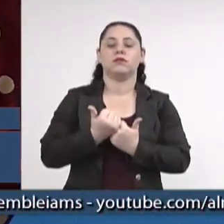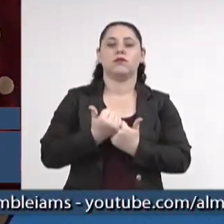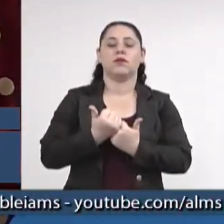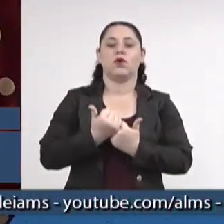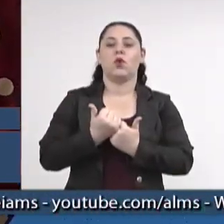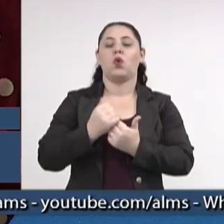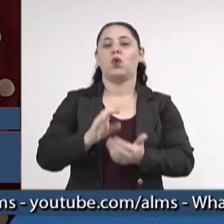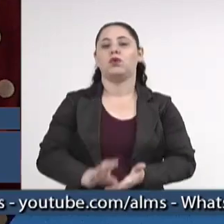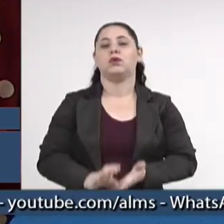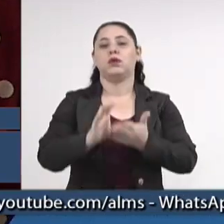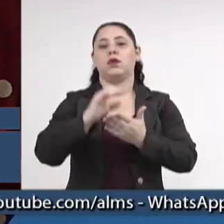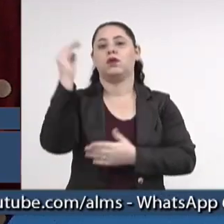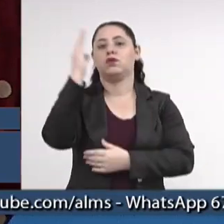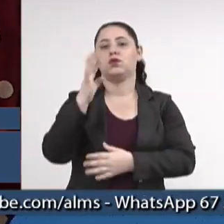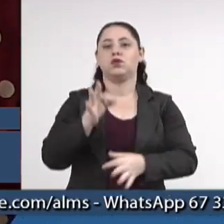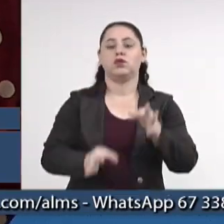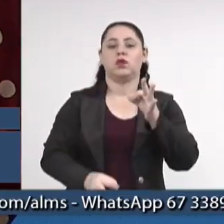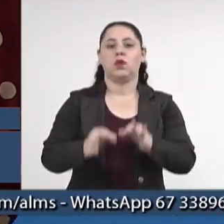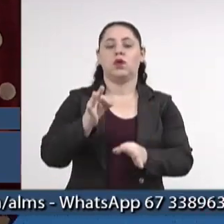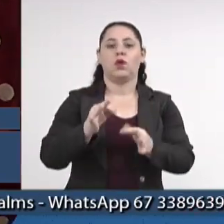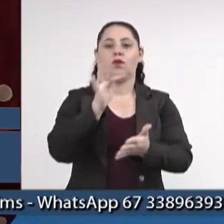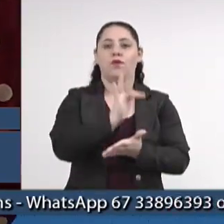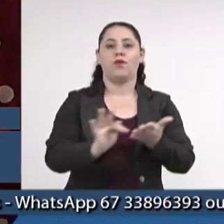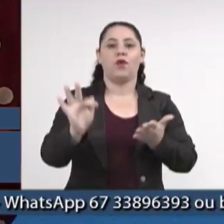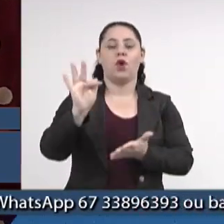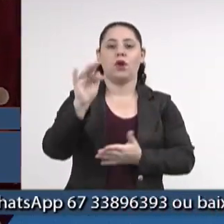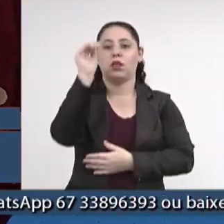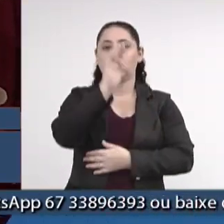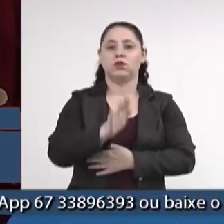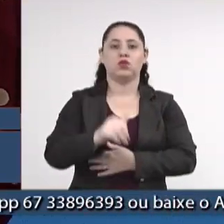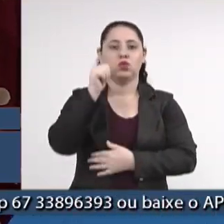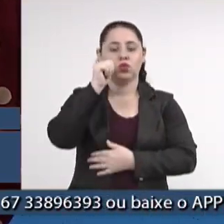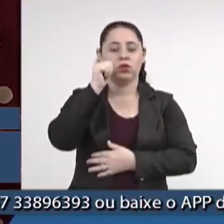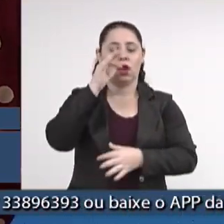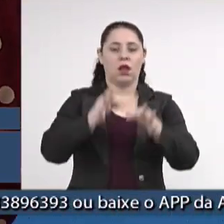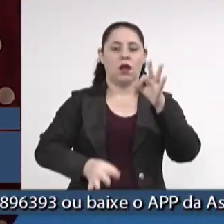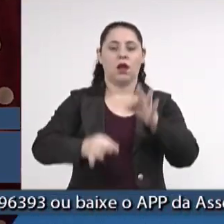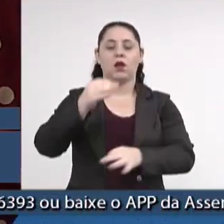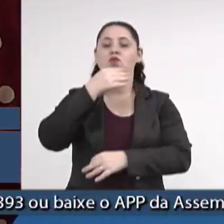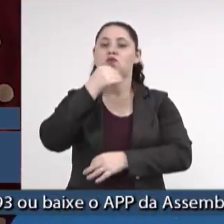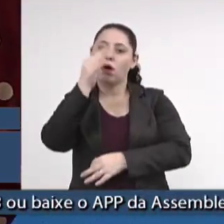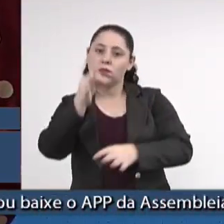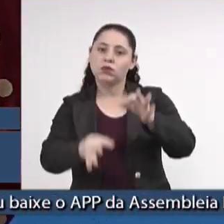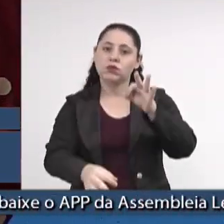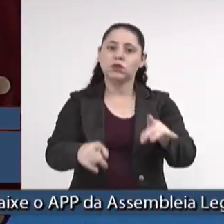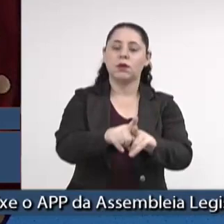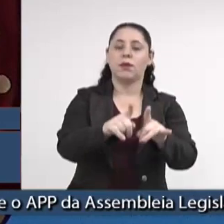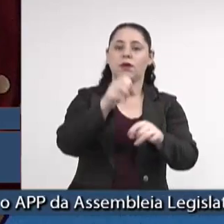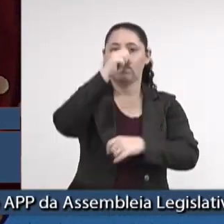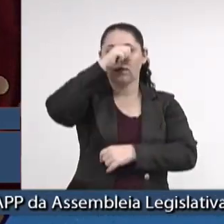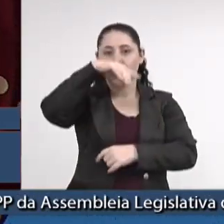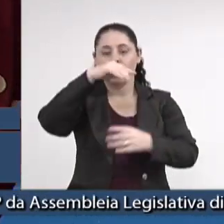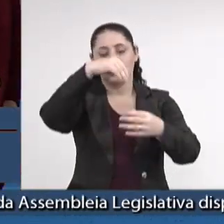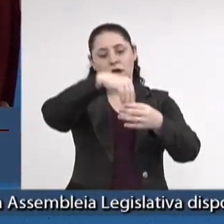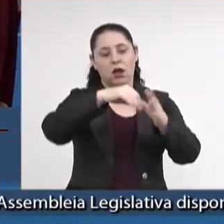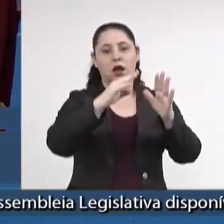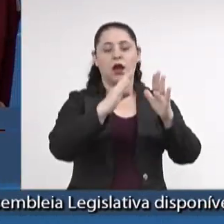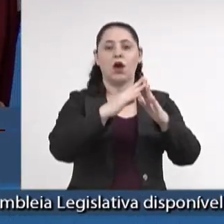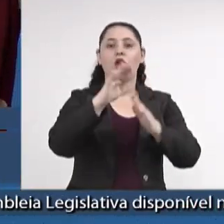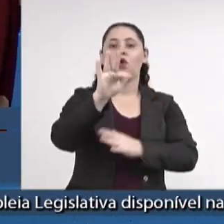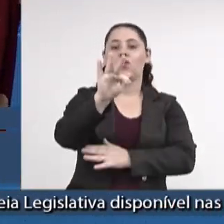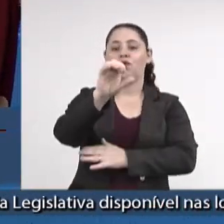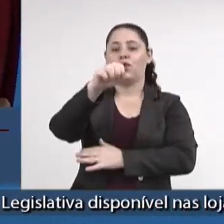e do Fórum Nacional de Juízas e Juízes de Violência Doméstica e Familiar contra a Mulher, o